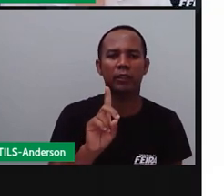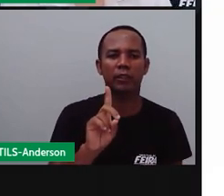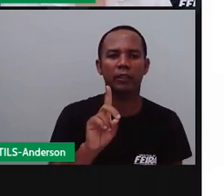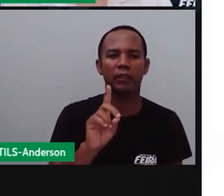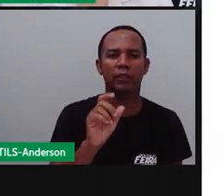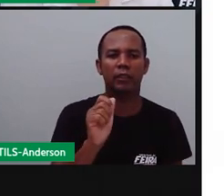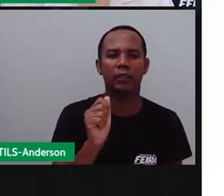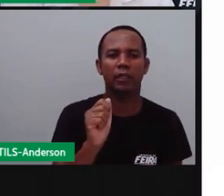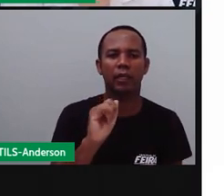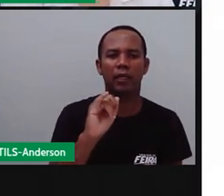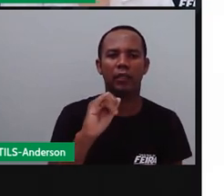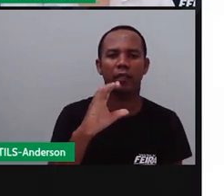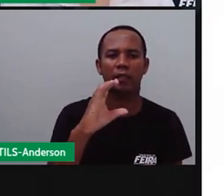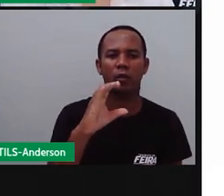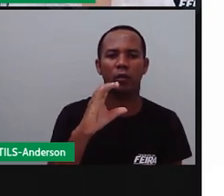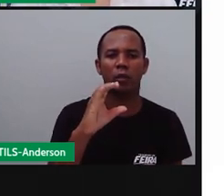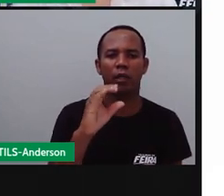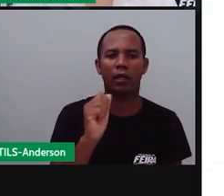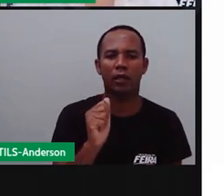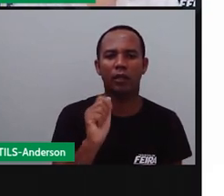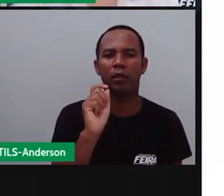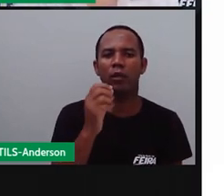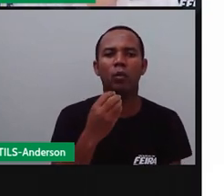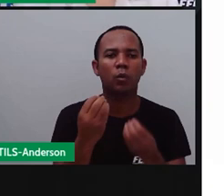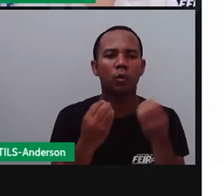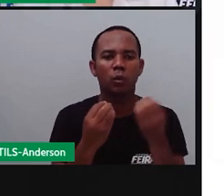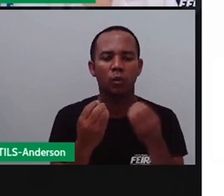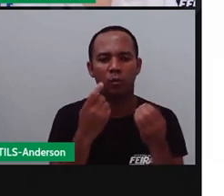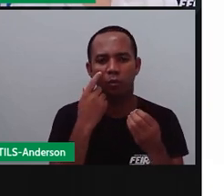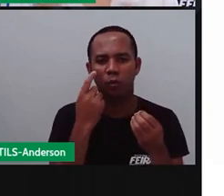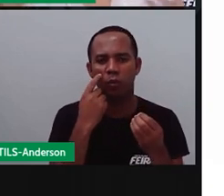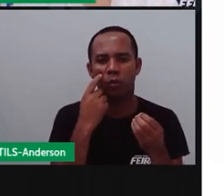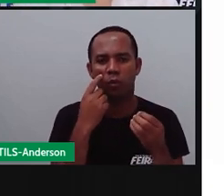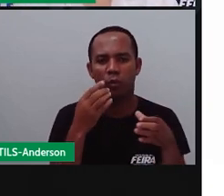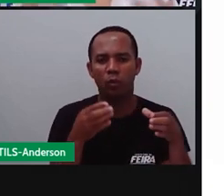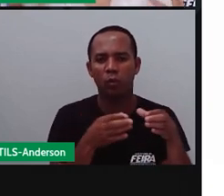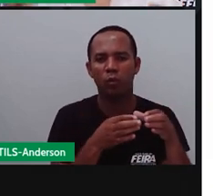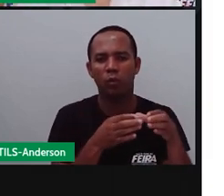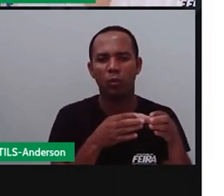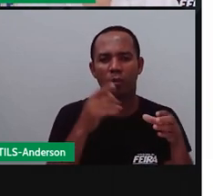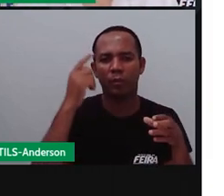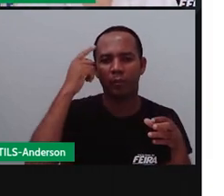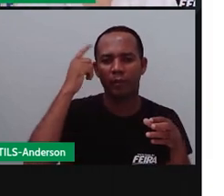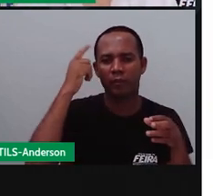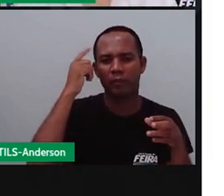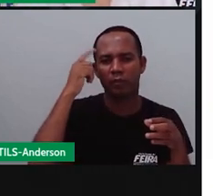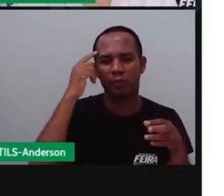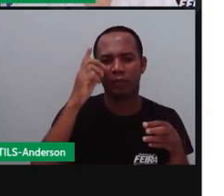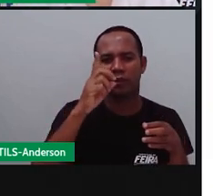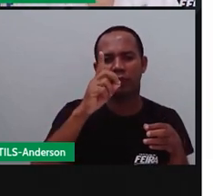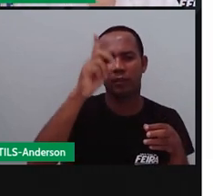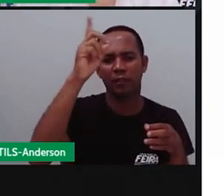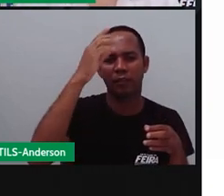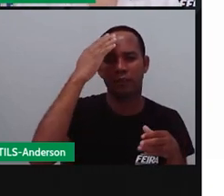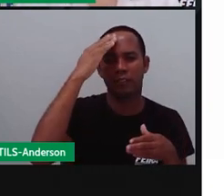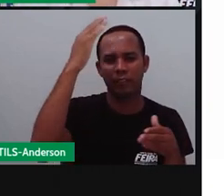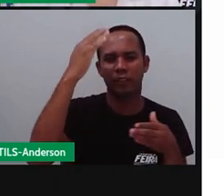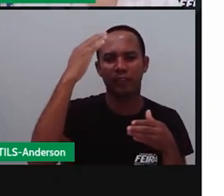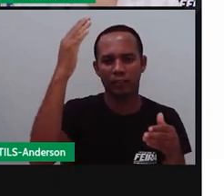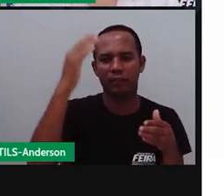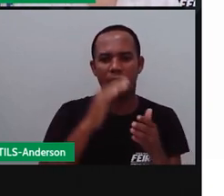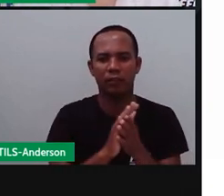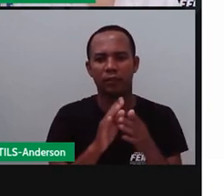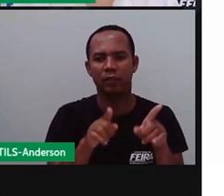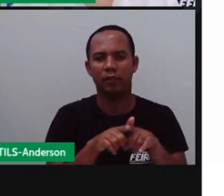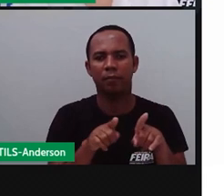suprimento das necessidades do povo. Então, né? Essa ideia que a gente tem hoje de festa da colheita, ela é de origem judaica,